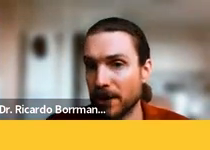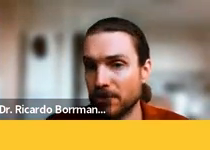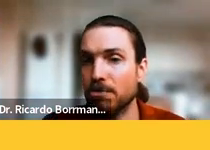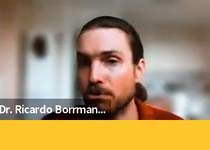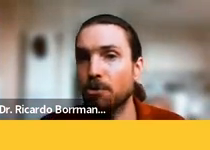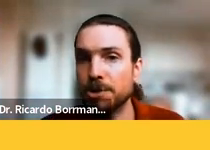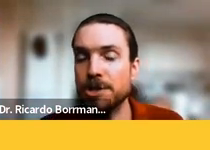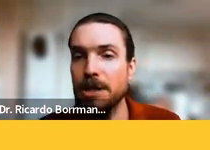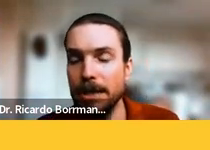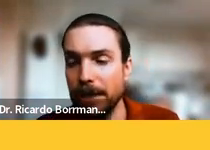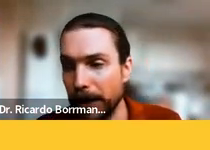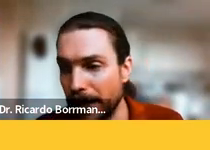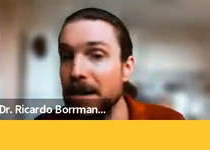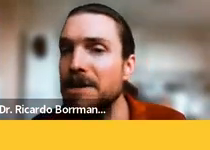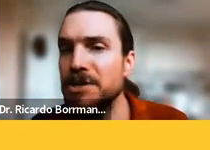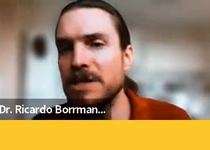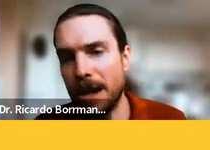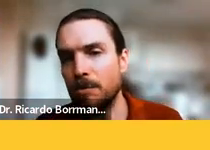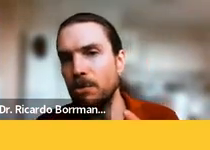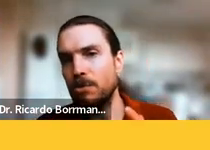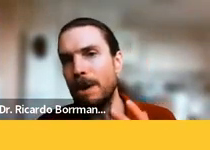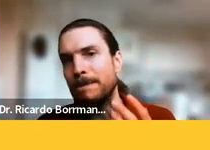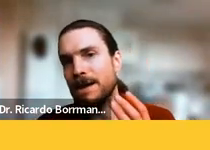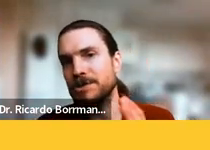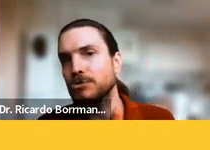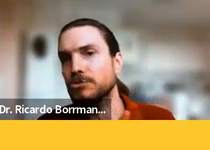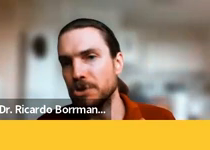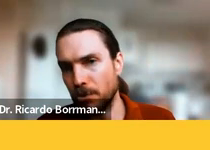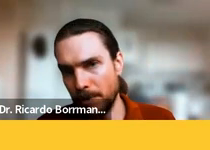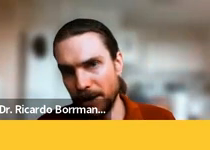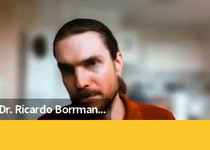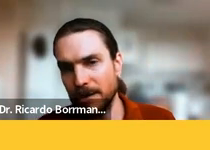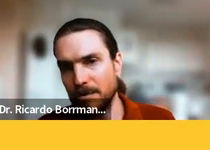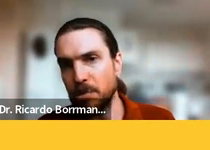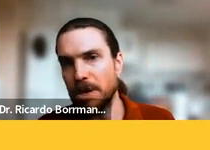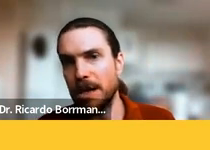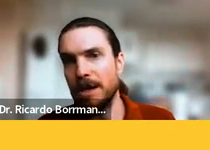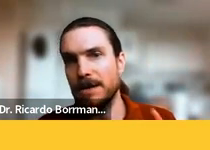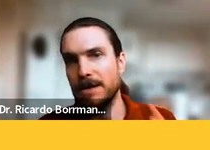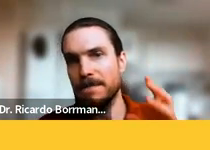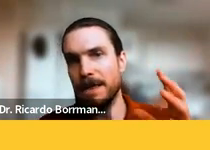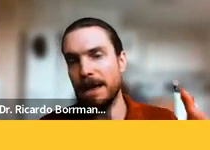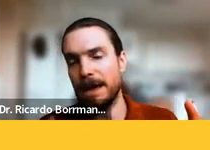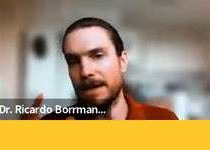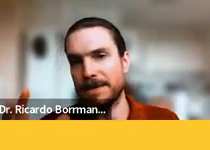Confesso que vou hoje negligenciar um pouco a parte do Silvio Romero, porque